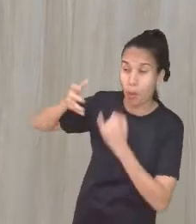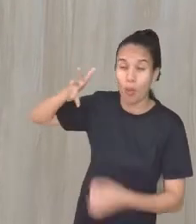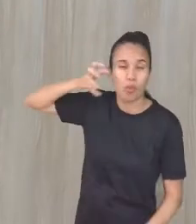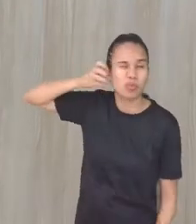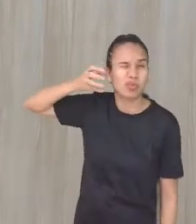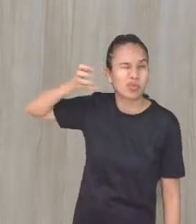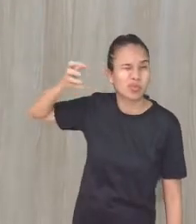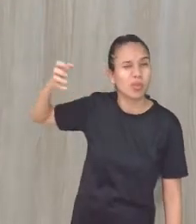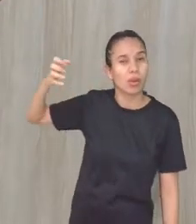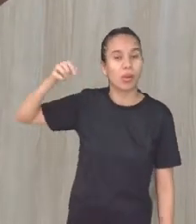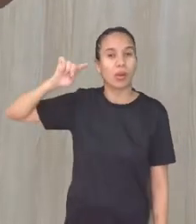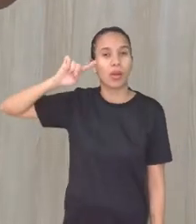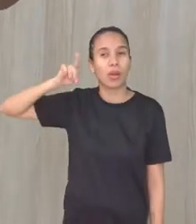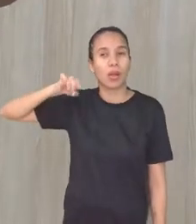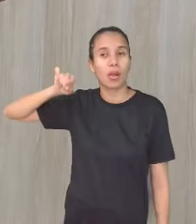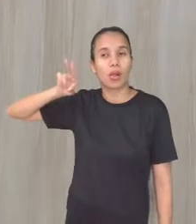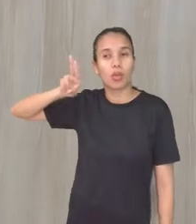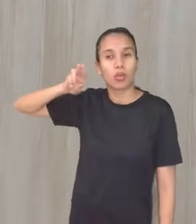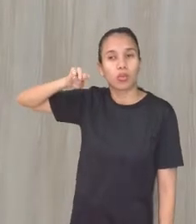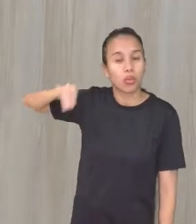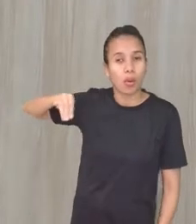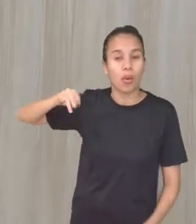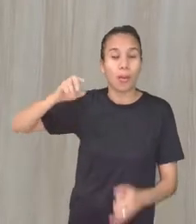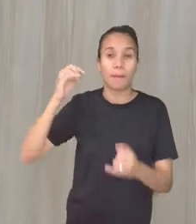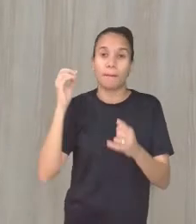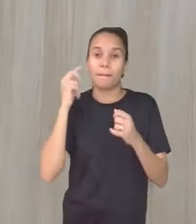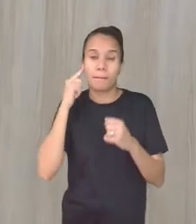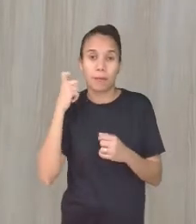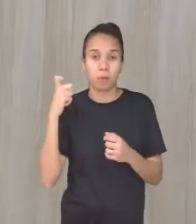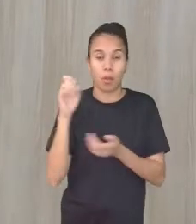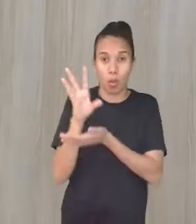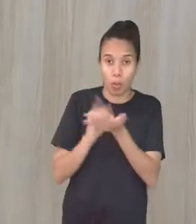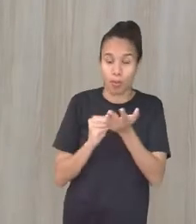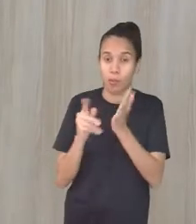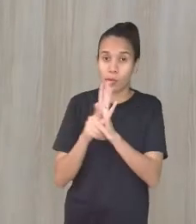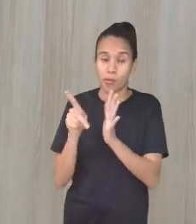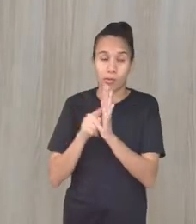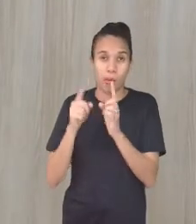Eu estou fazendo aqui um barulho imitando o zumbido do ouvido.